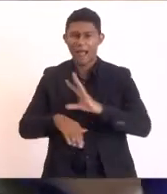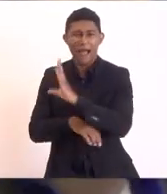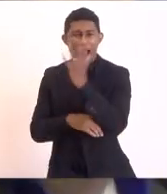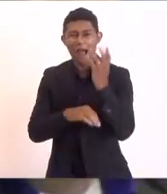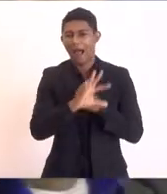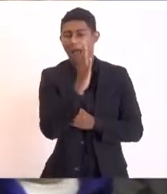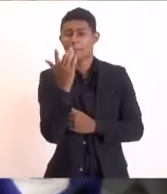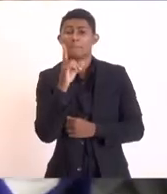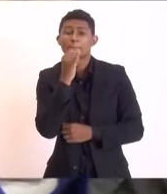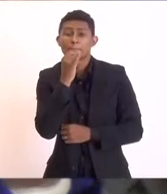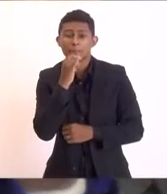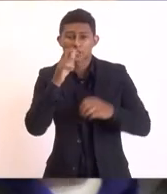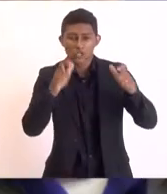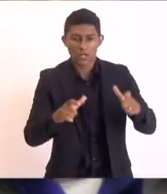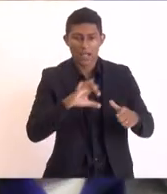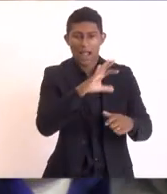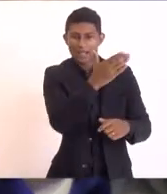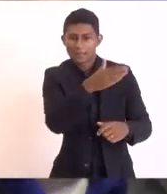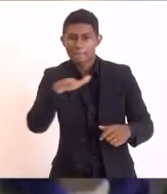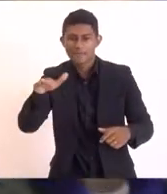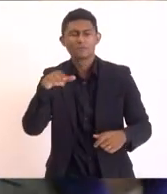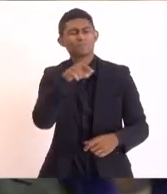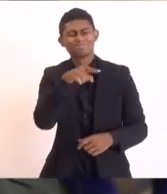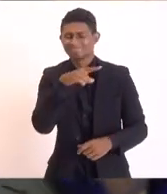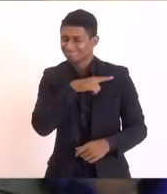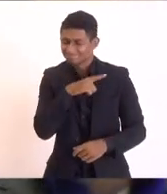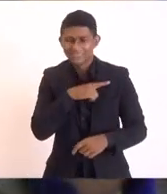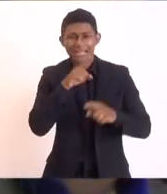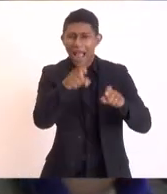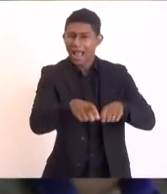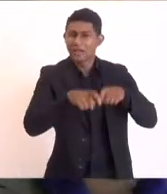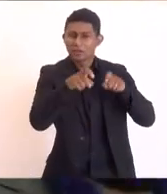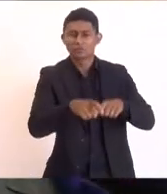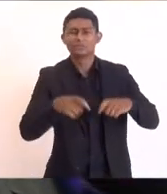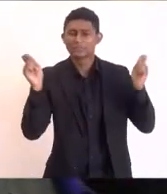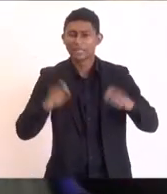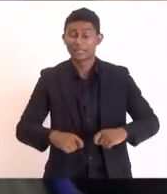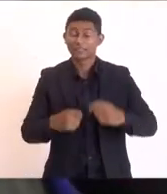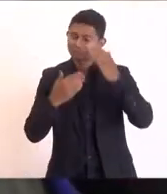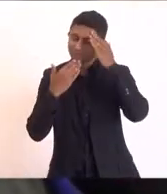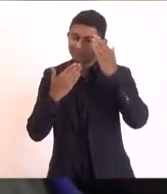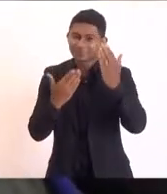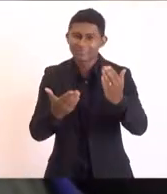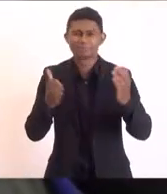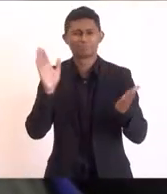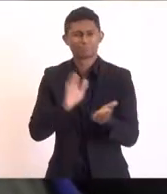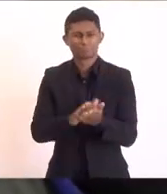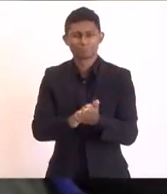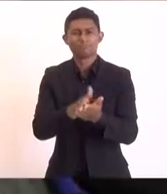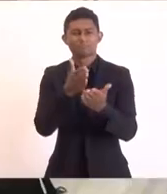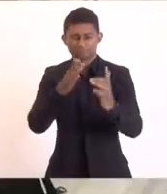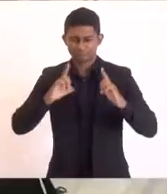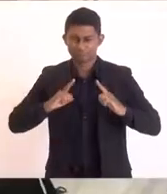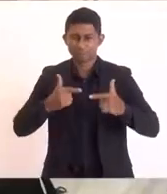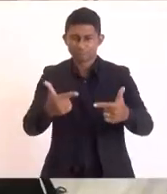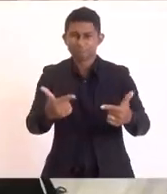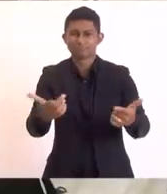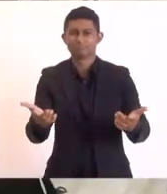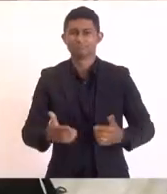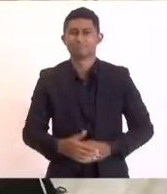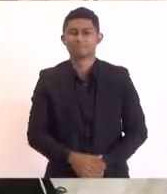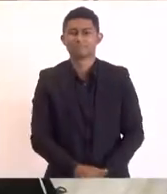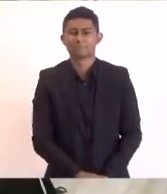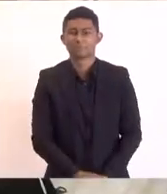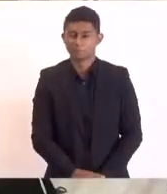como Casimiro de Abreu que também tem uma potencialidade agrícola muito grande obrigado André e parabéns pela iniciativa do nosso trabalho